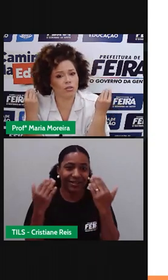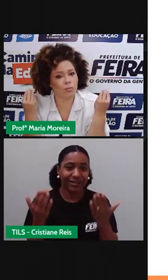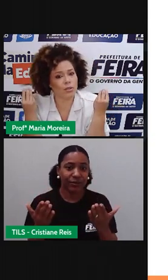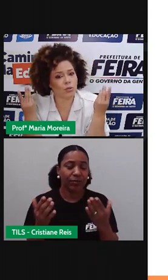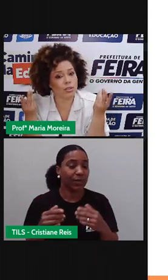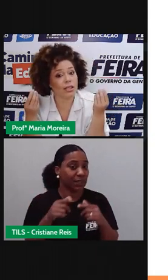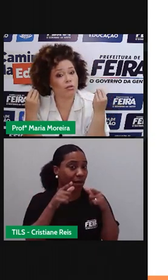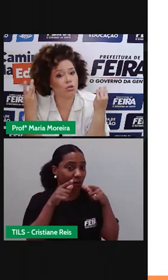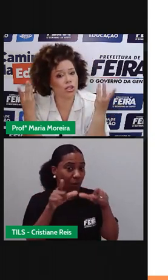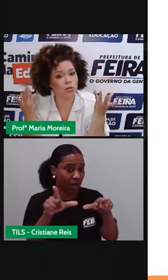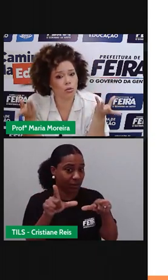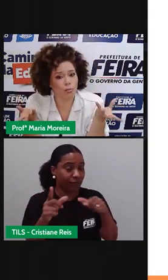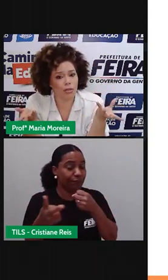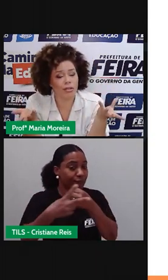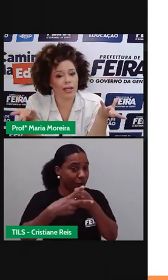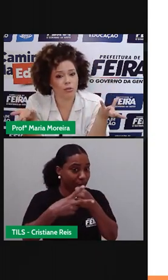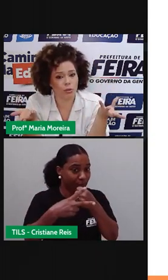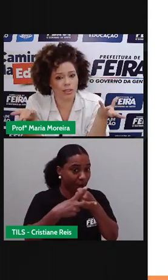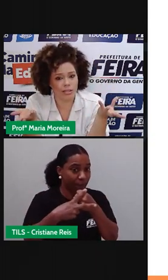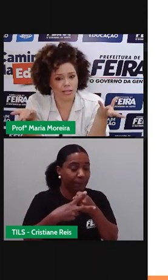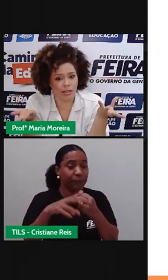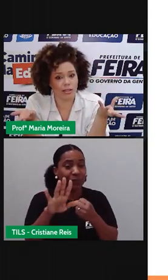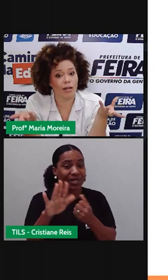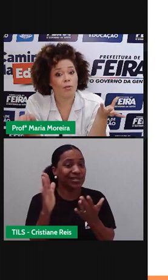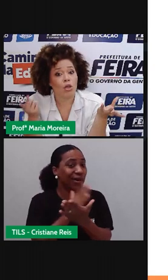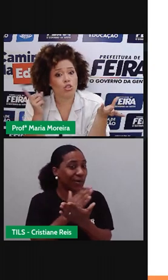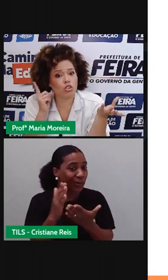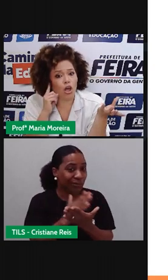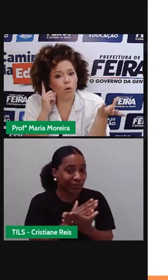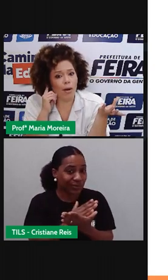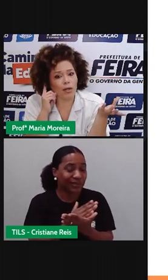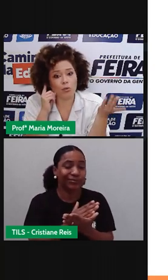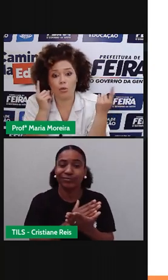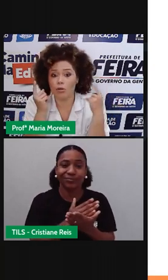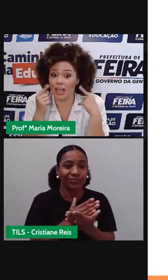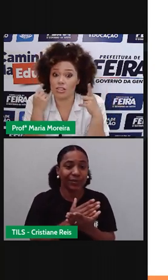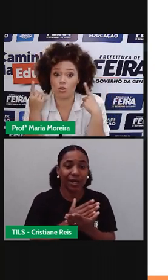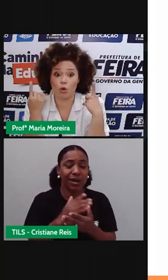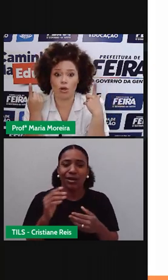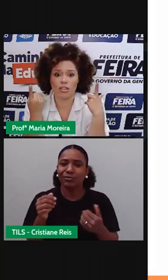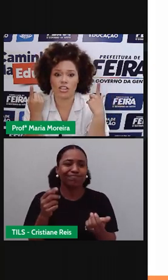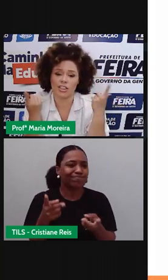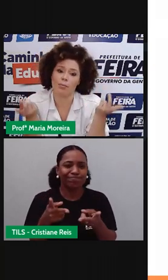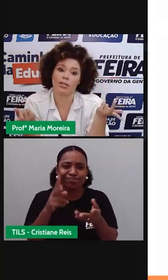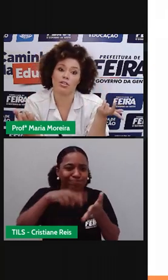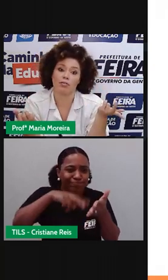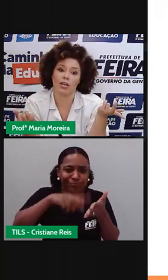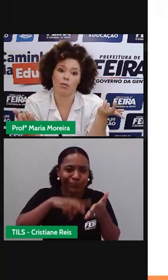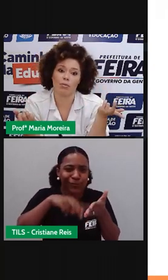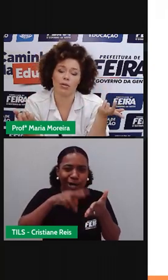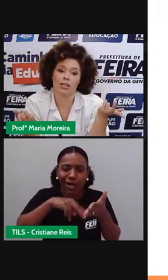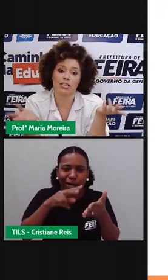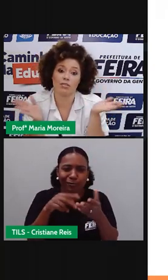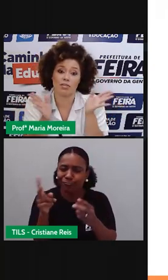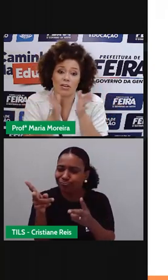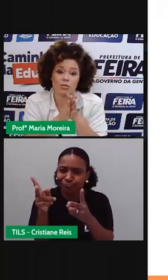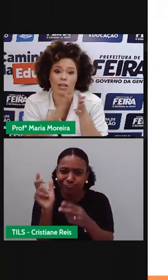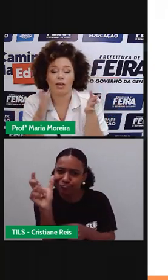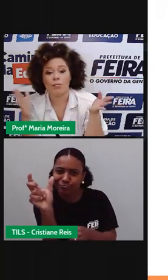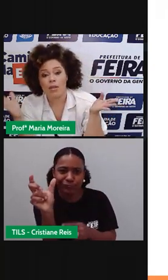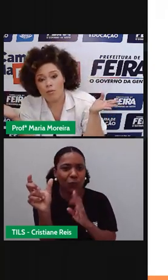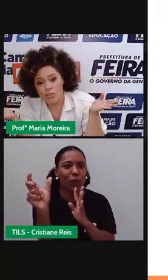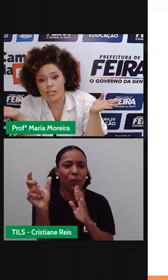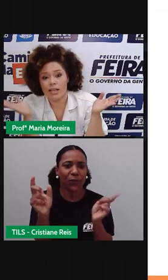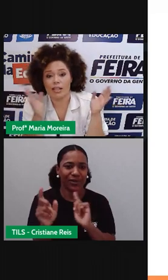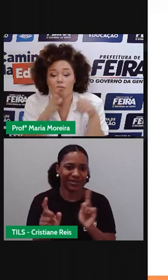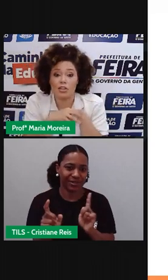no caso de pessoas que não tinham o domínio da leitura e da escrita. Só o barulho e as cores já dão para identificar uma ambulância. E você faz o